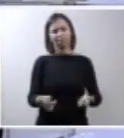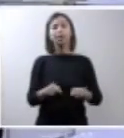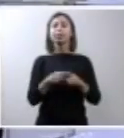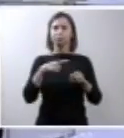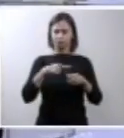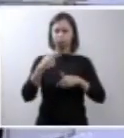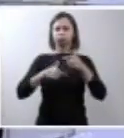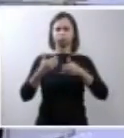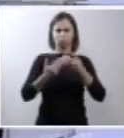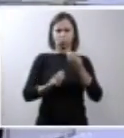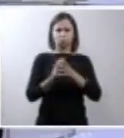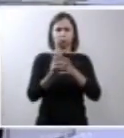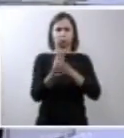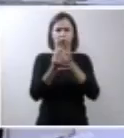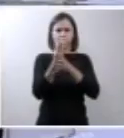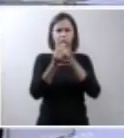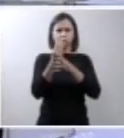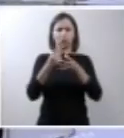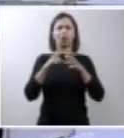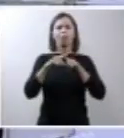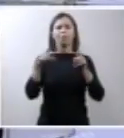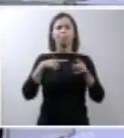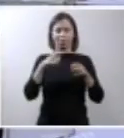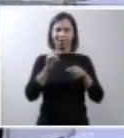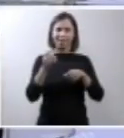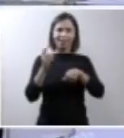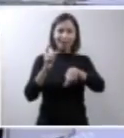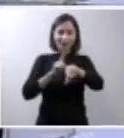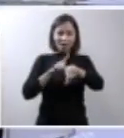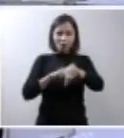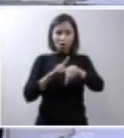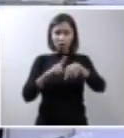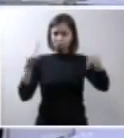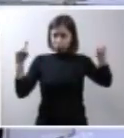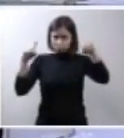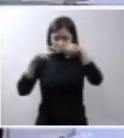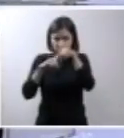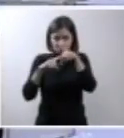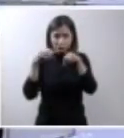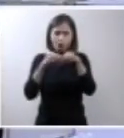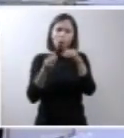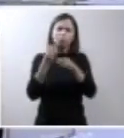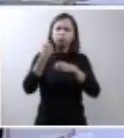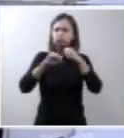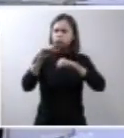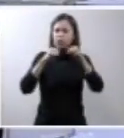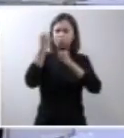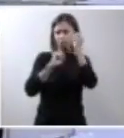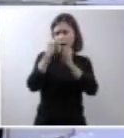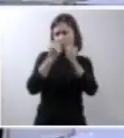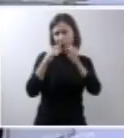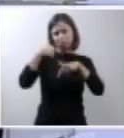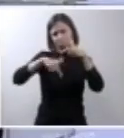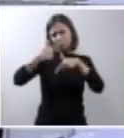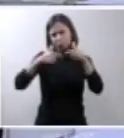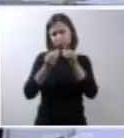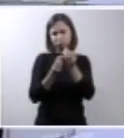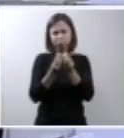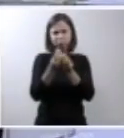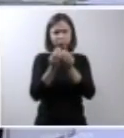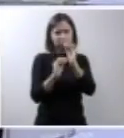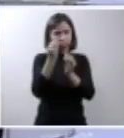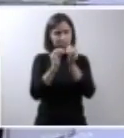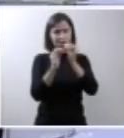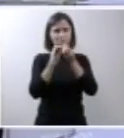desenvolvendo, mas ao mesmo tempo acontece uma degeneração hemorrágica e fibrótica que leva a uma alteração